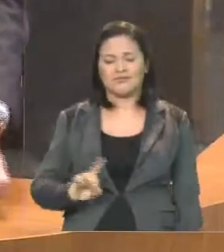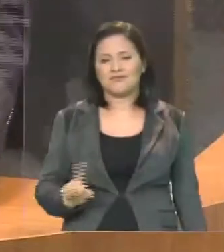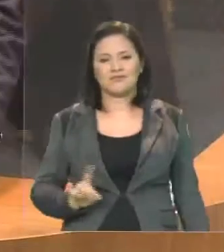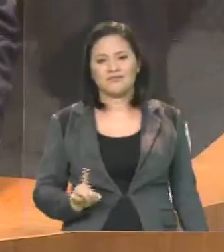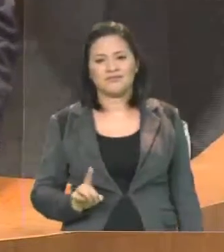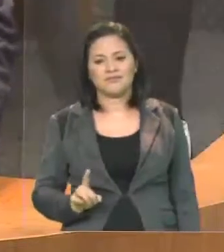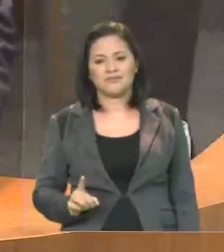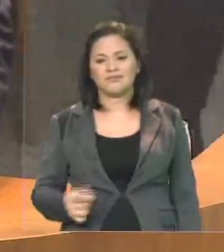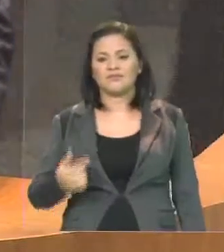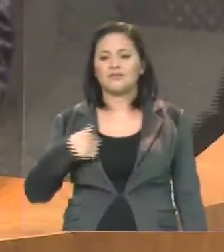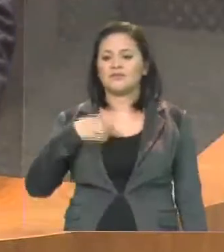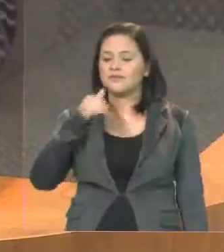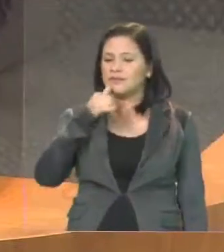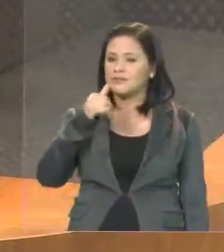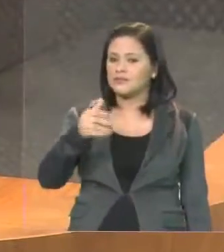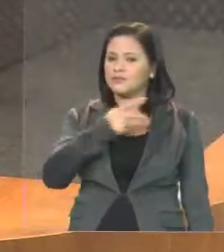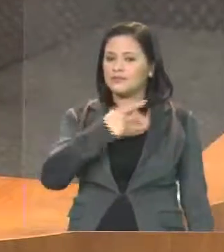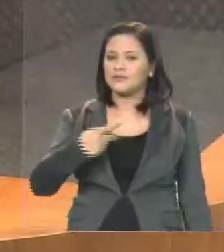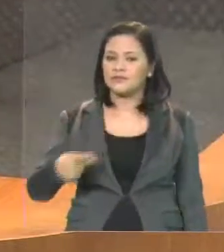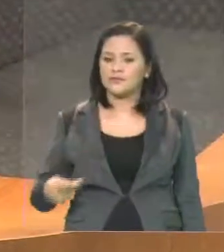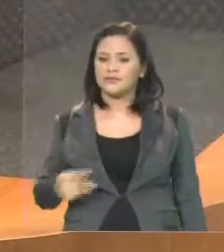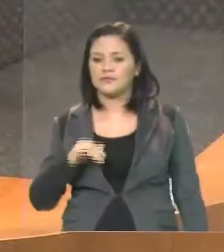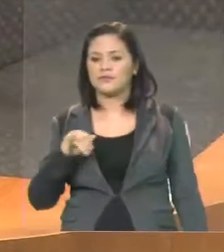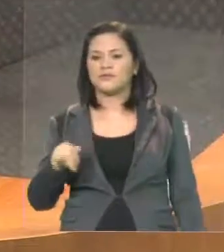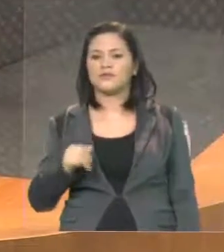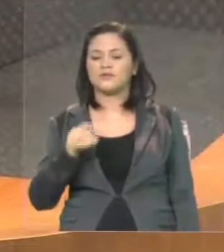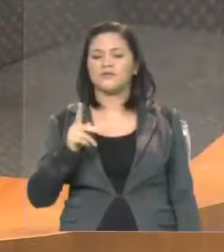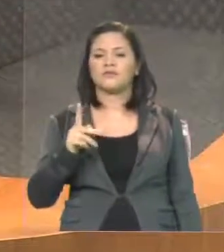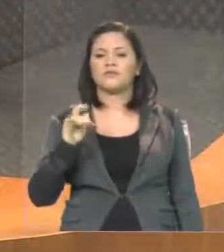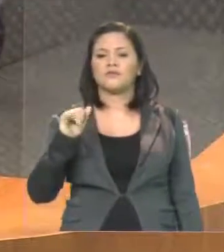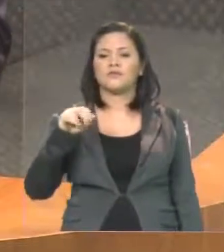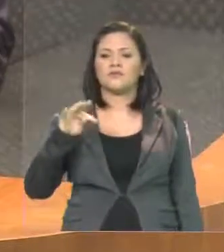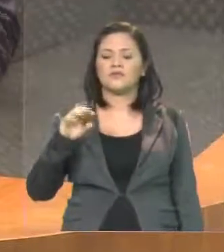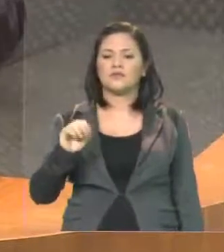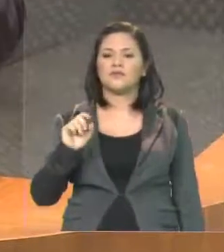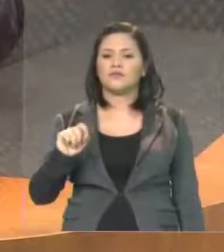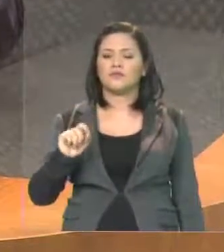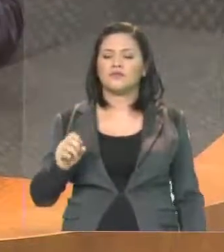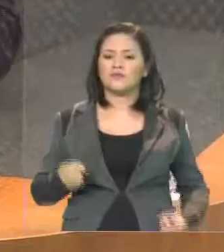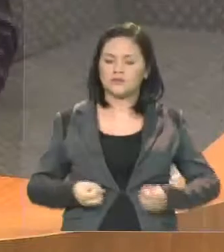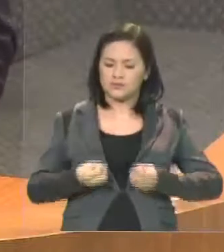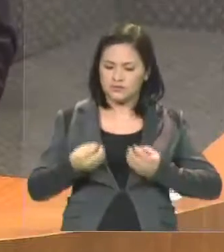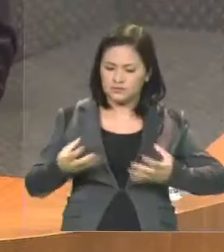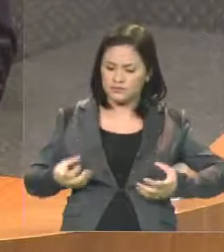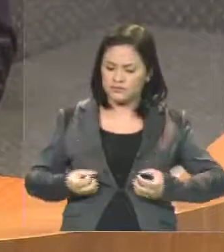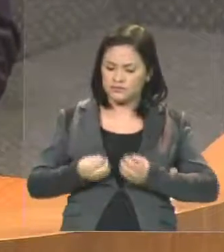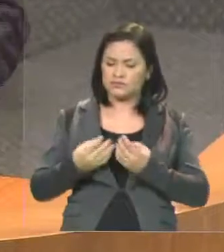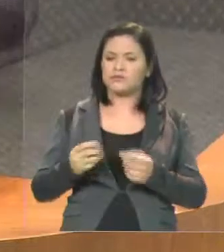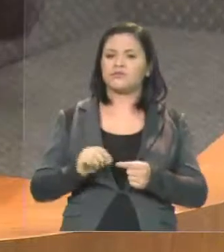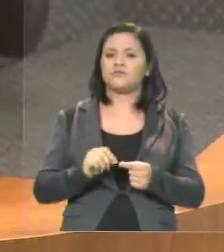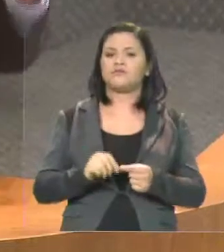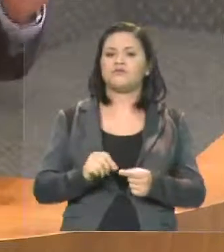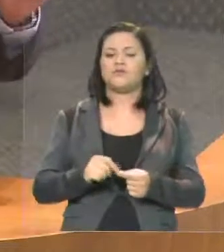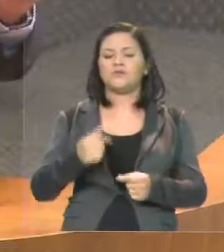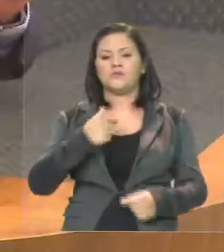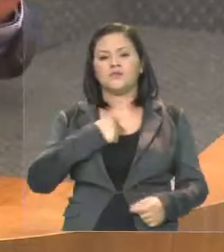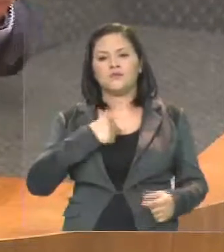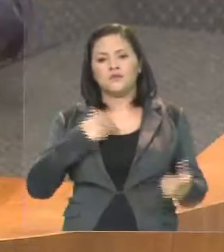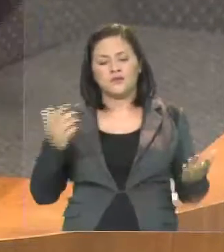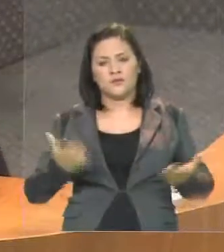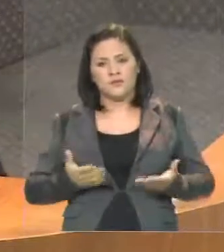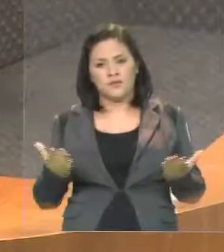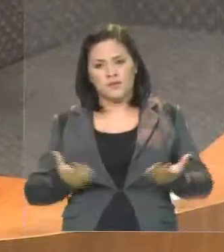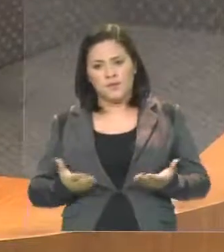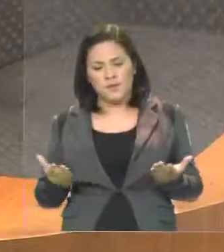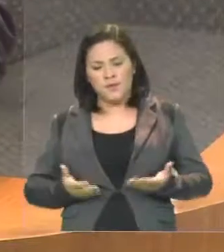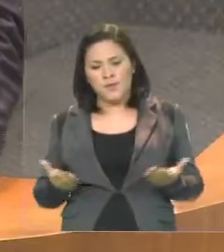presidente J. Pinto que essa foi a motivação que me levou, hoje, como deputado, a nem optar pelo um